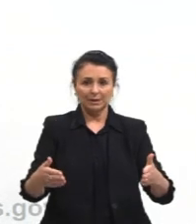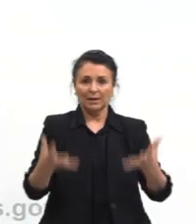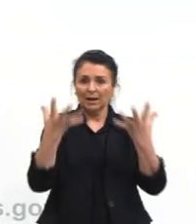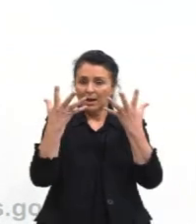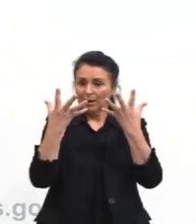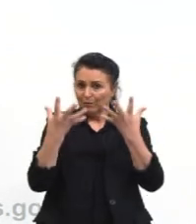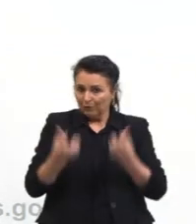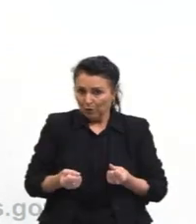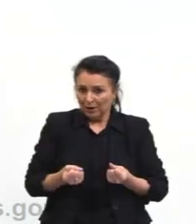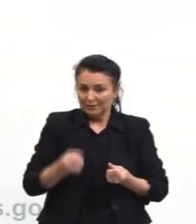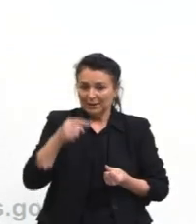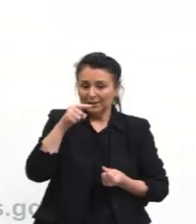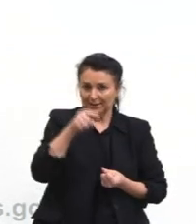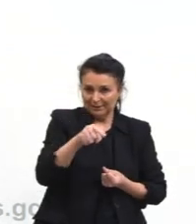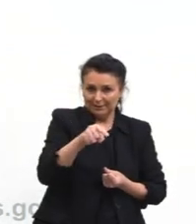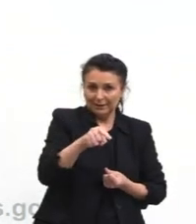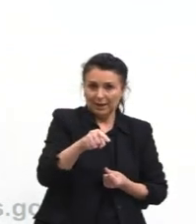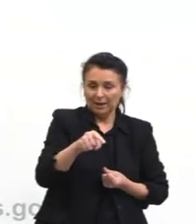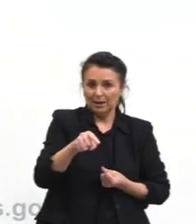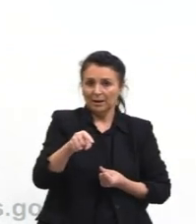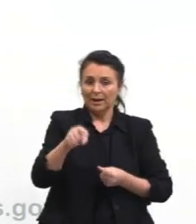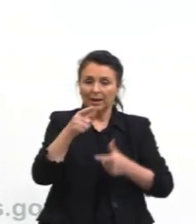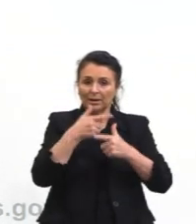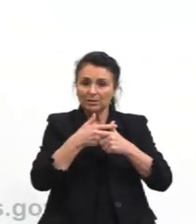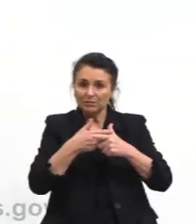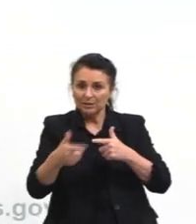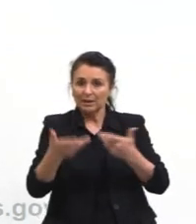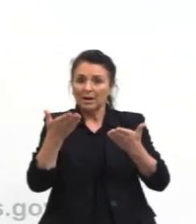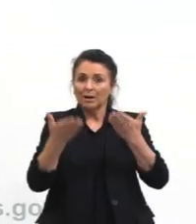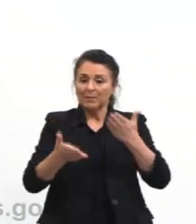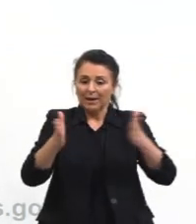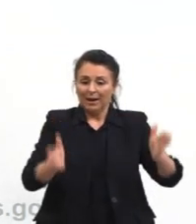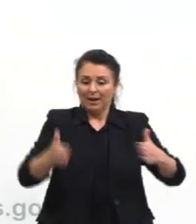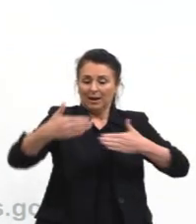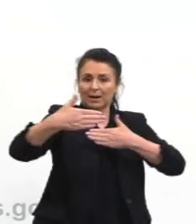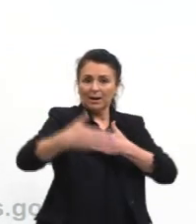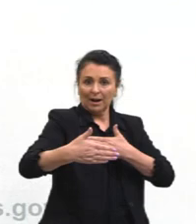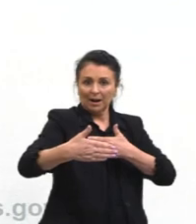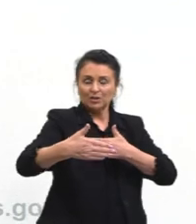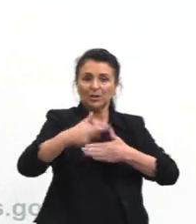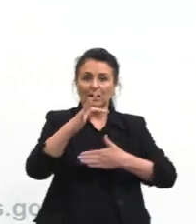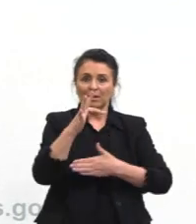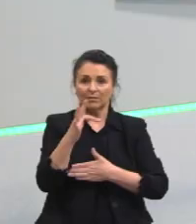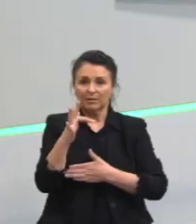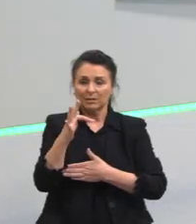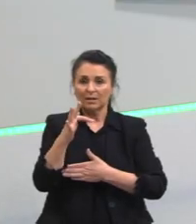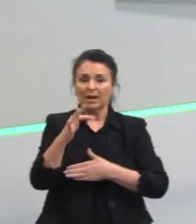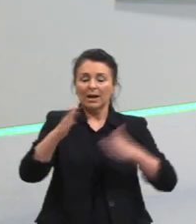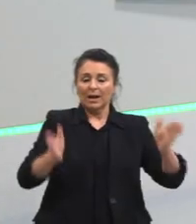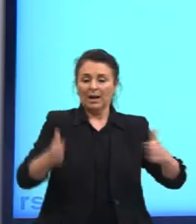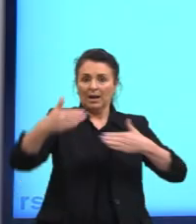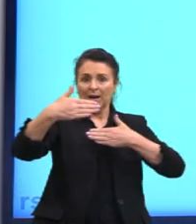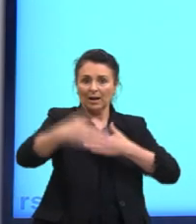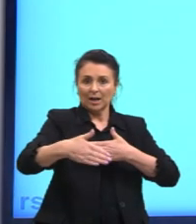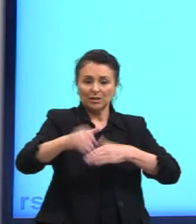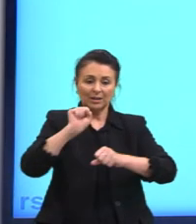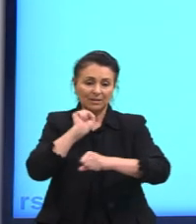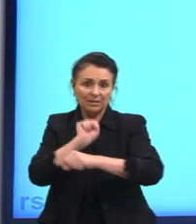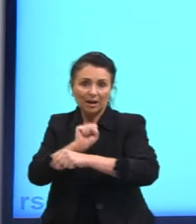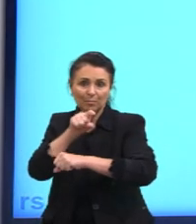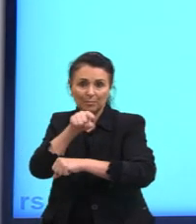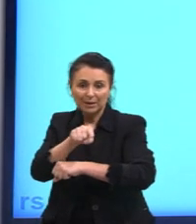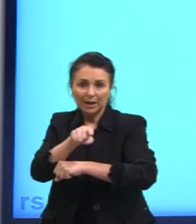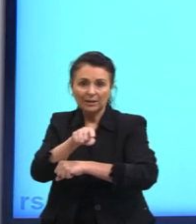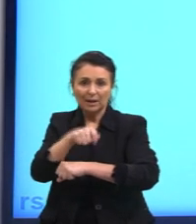forças que atuam na caixa é devido à força peso. Como a caixa, né? A força peso aqui embaixo. Como a caixa está em repouso, deve